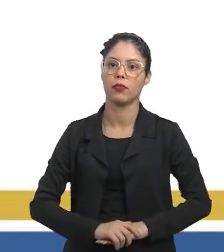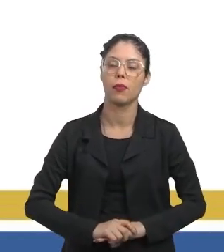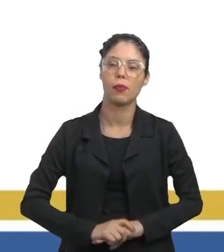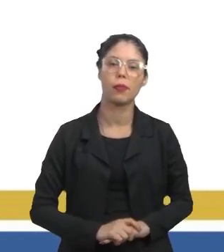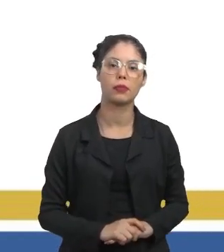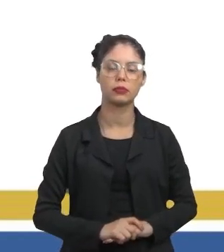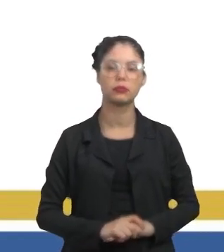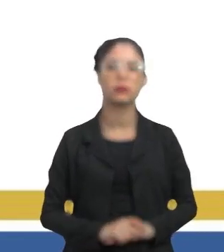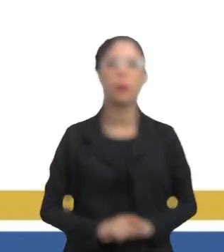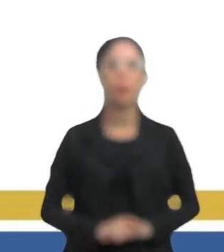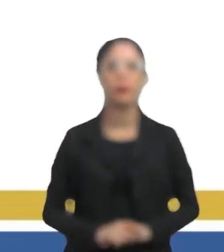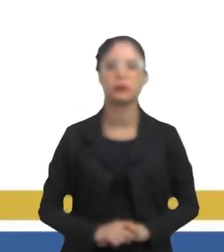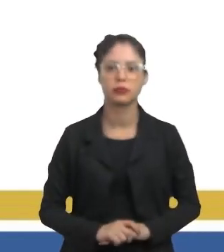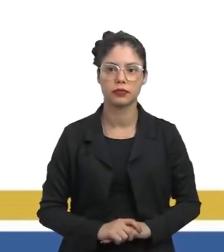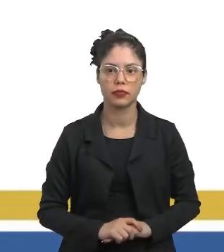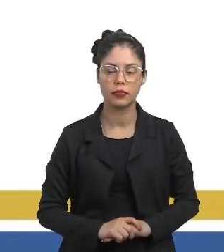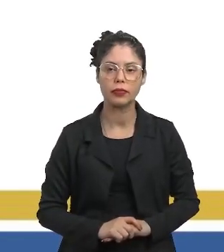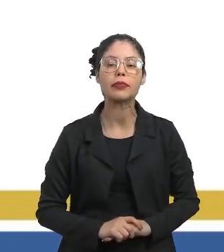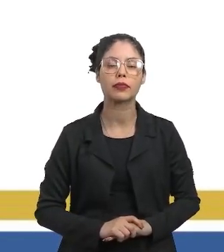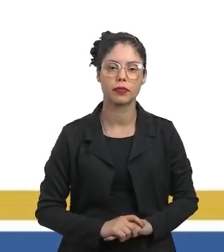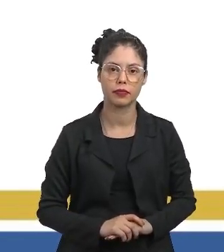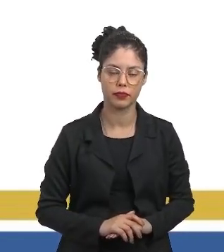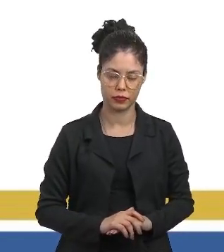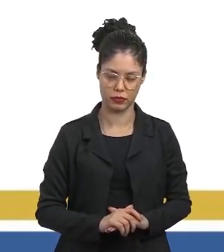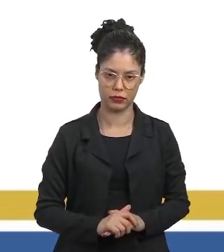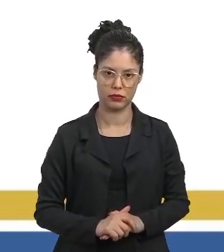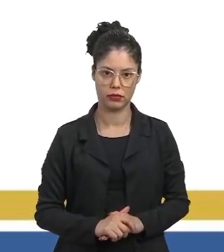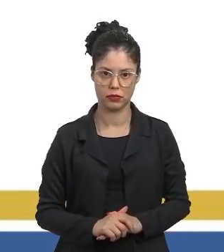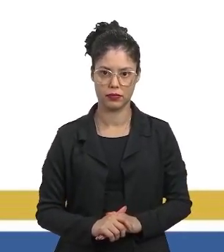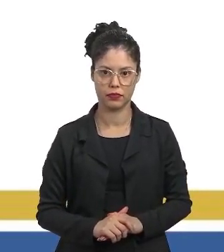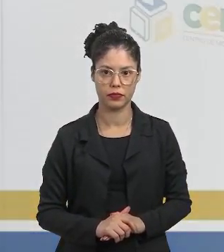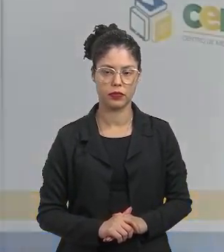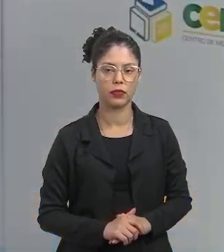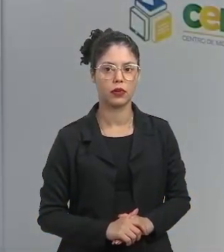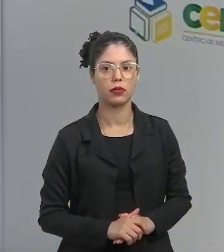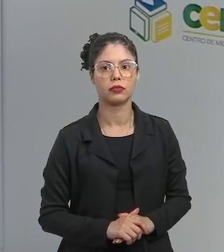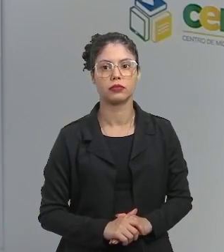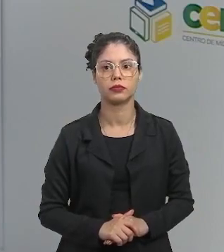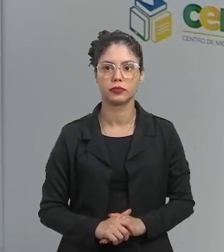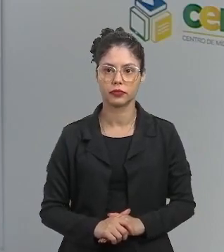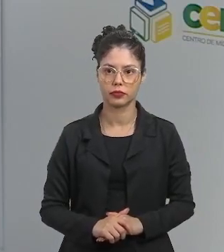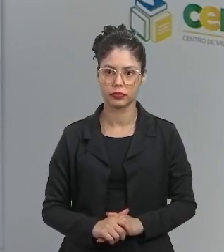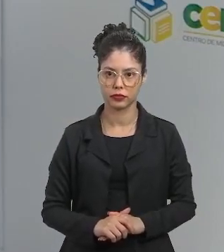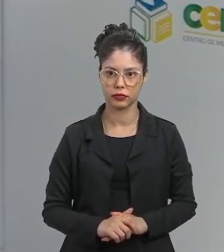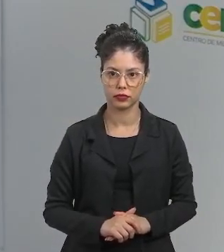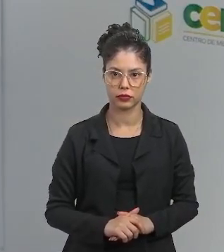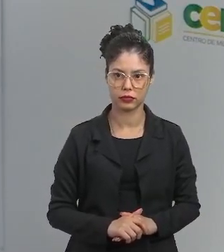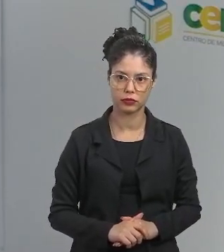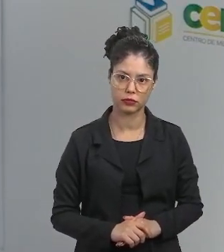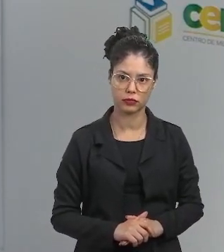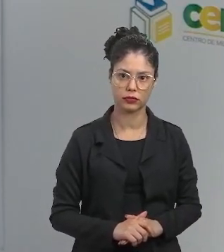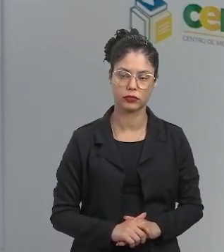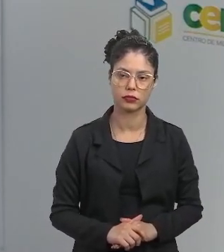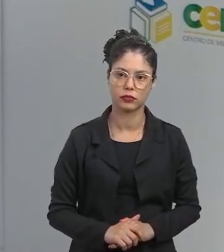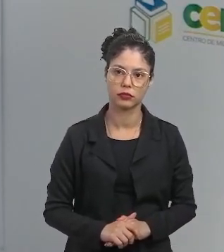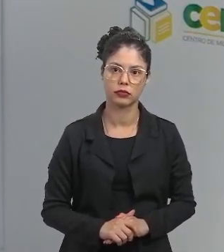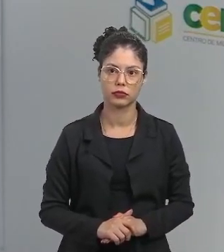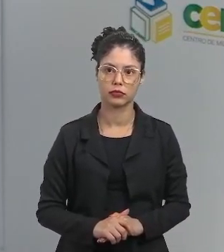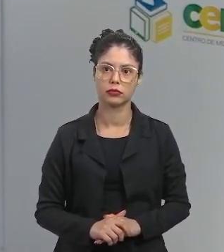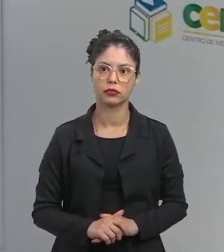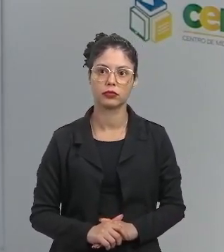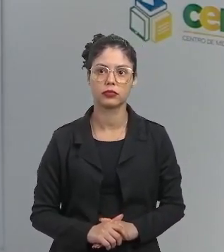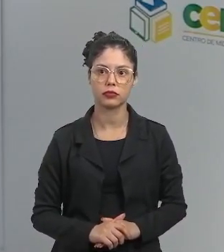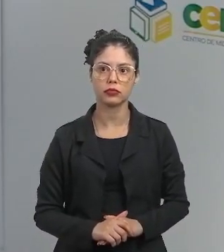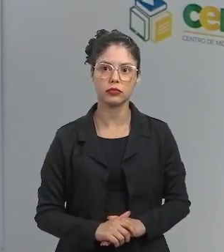o barro, os resíduos do solo das matas que foram